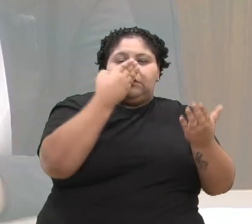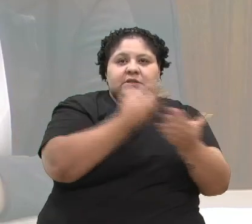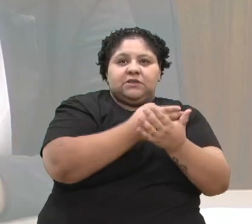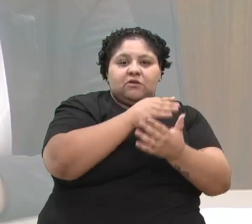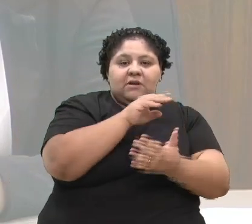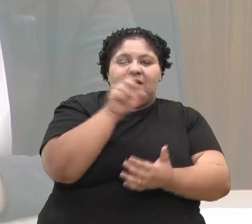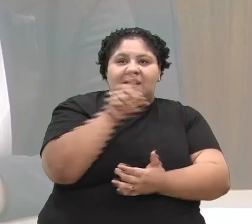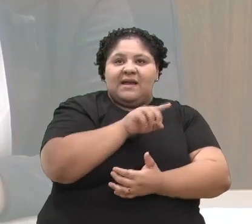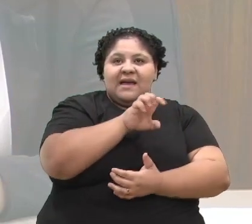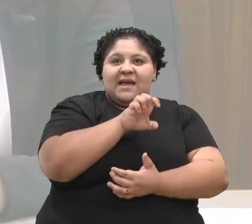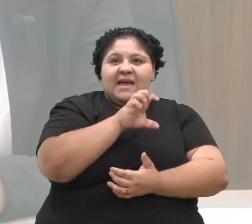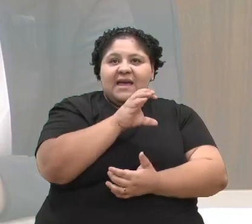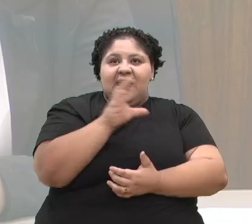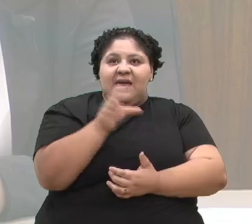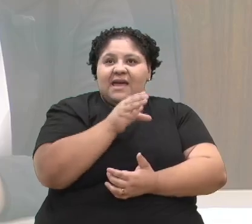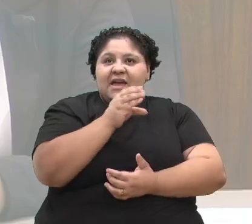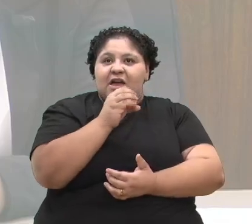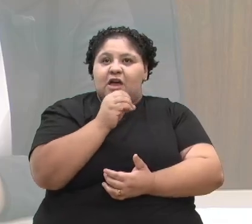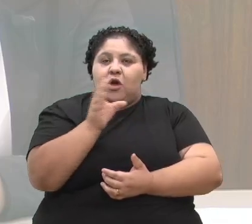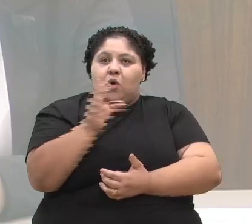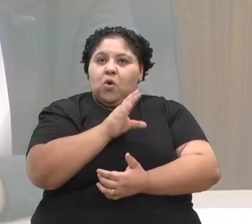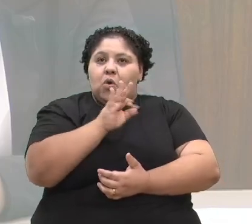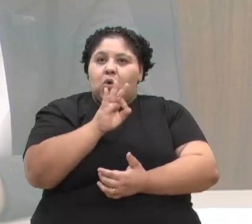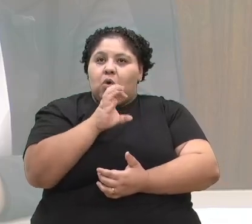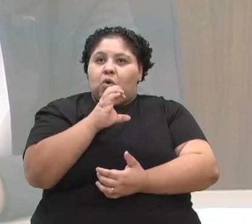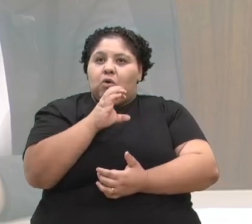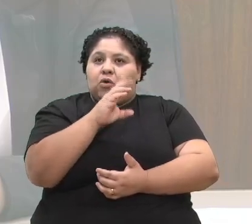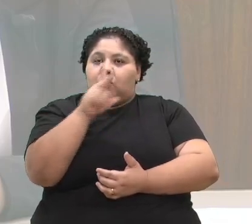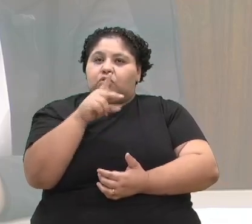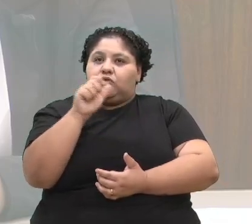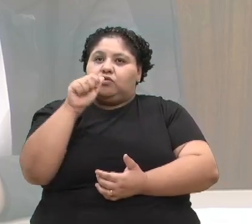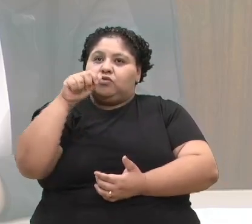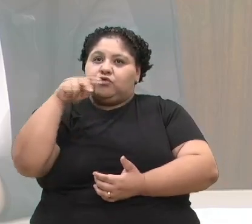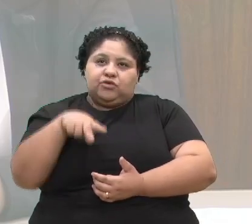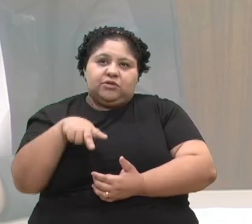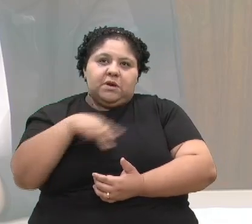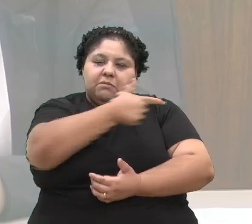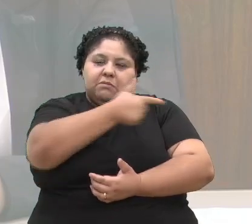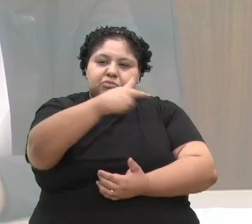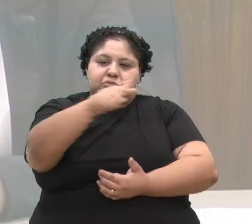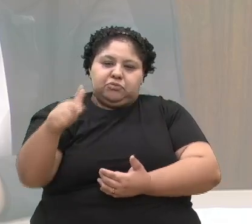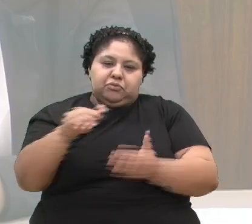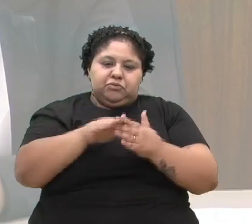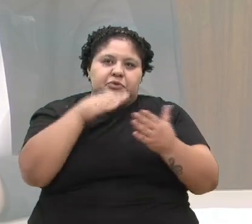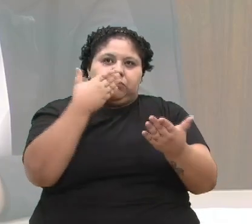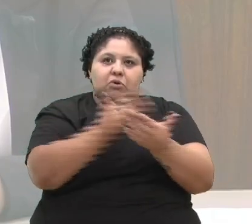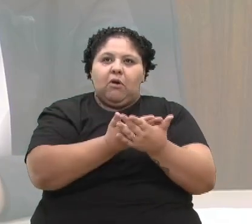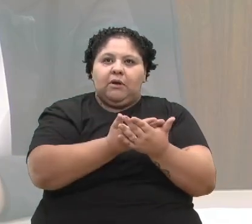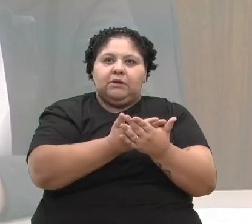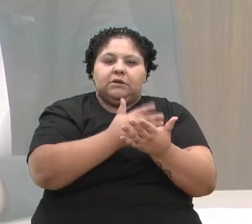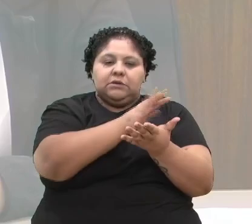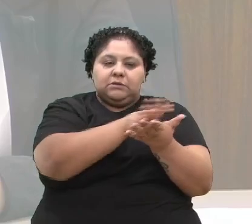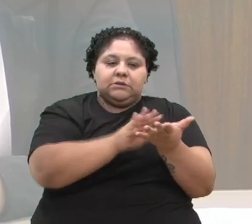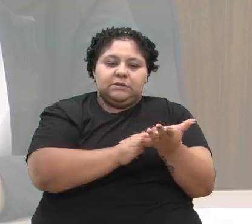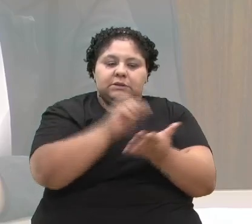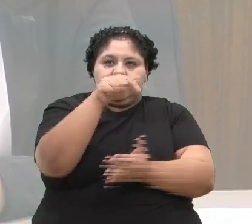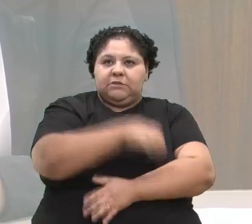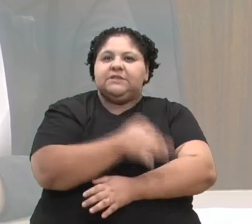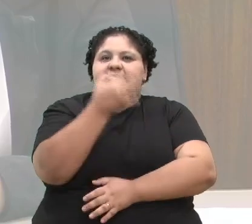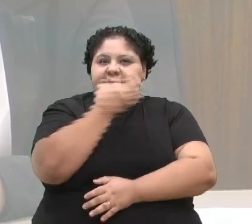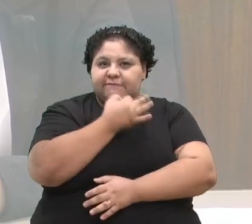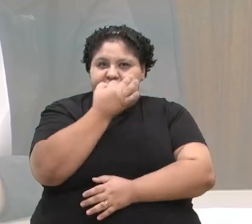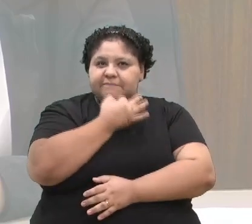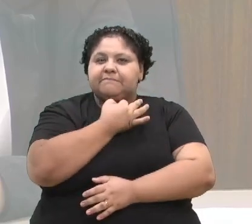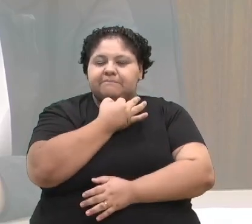Bom Pastor, do São Vicente, aí do Jardelino Ramos, do Pérola, lá do Mariane,